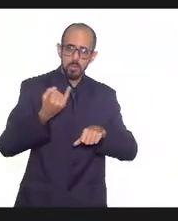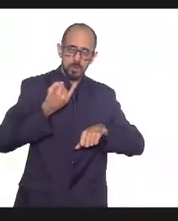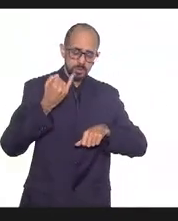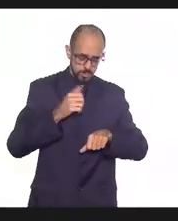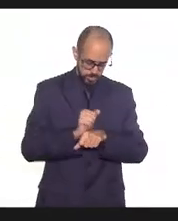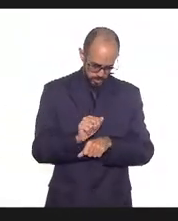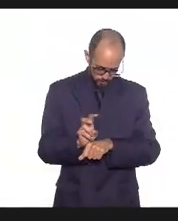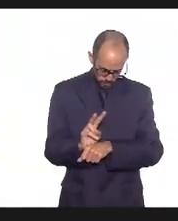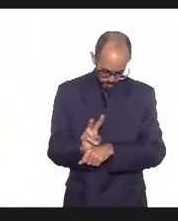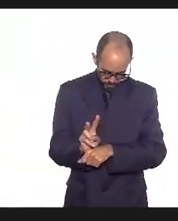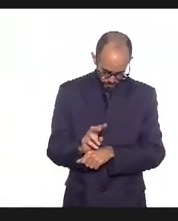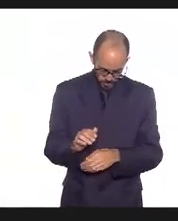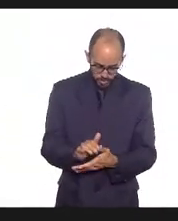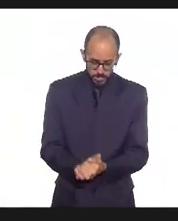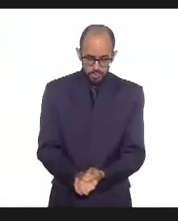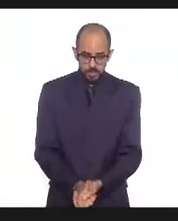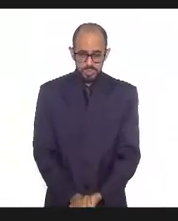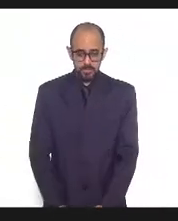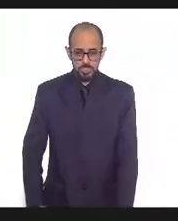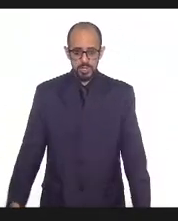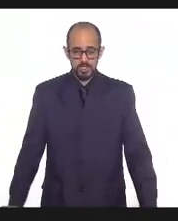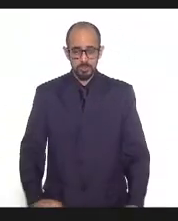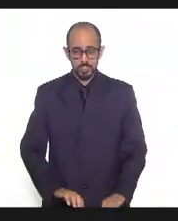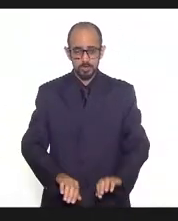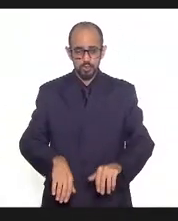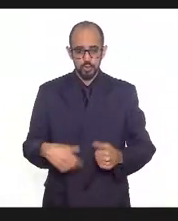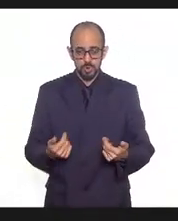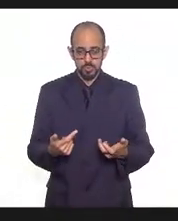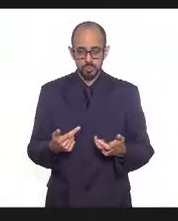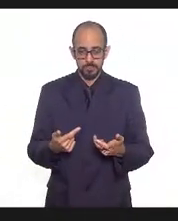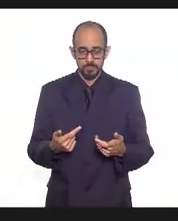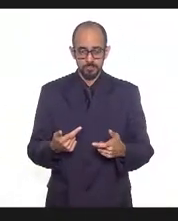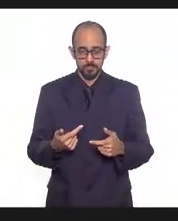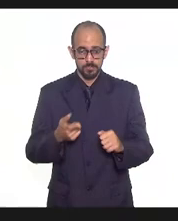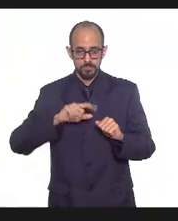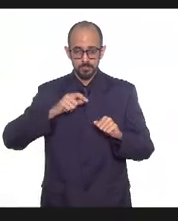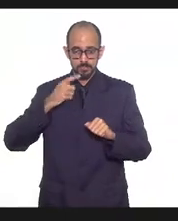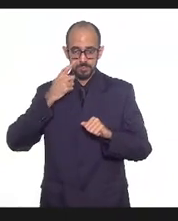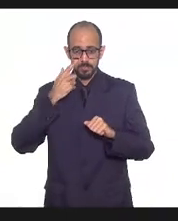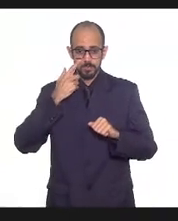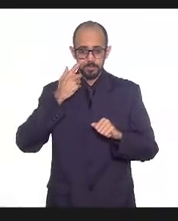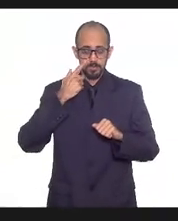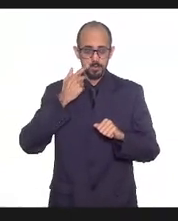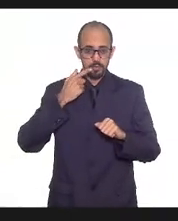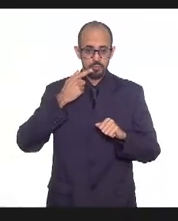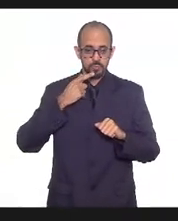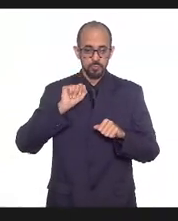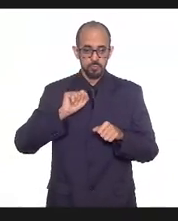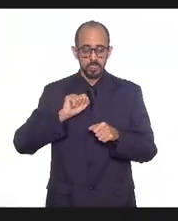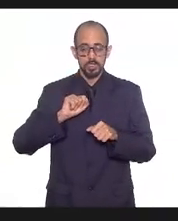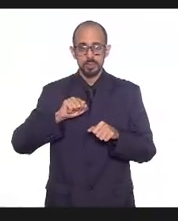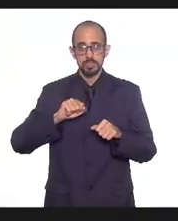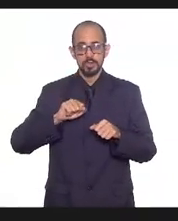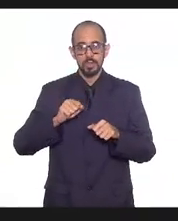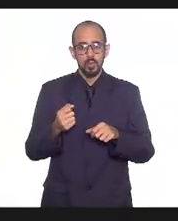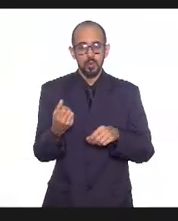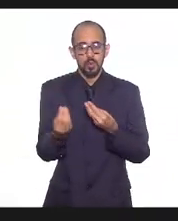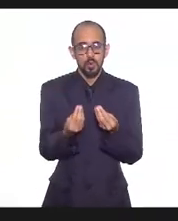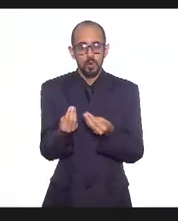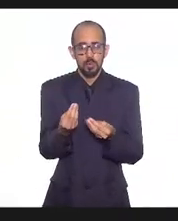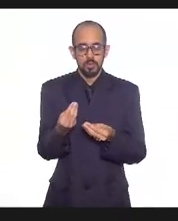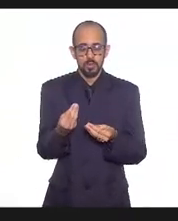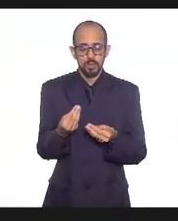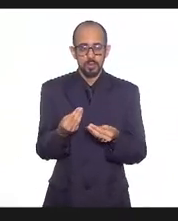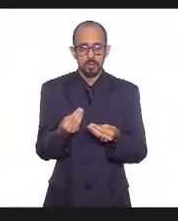especializada saber que a ocupação é um determinante imprescindível de saúde e de doença então é